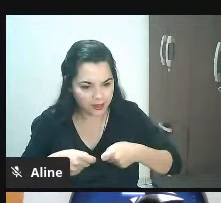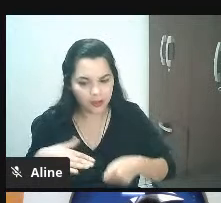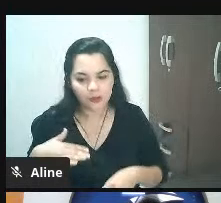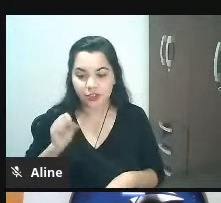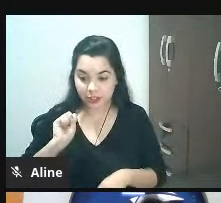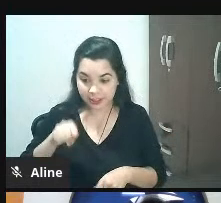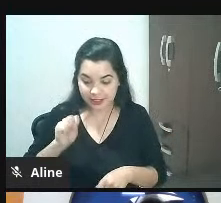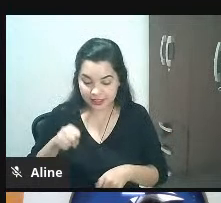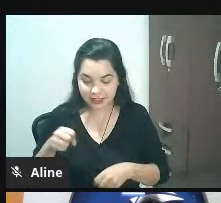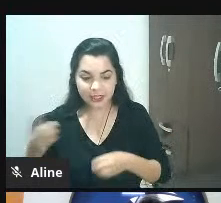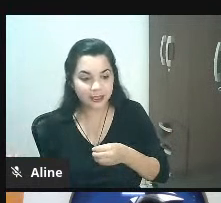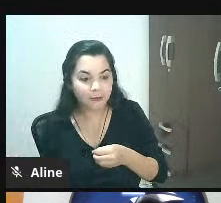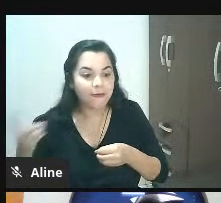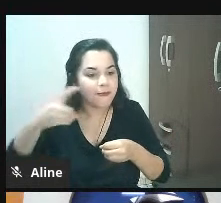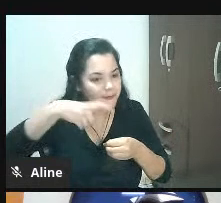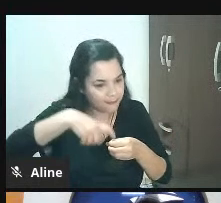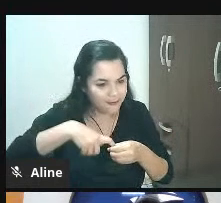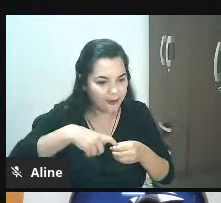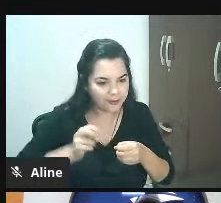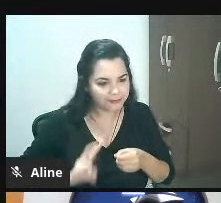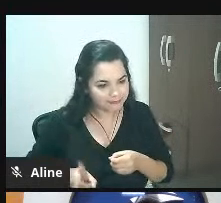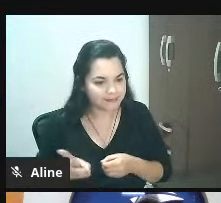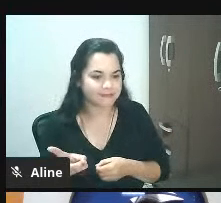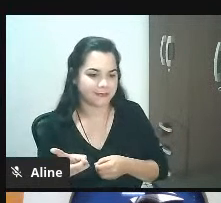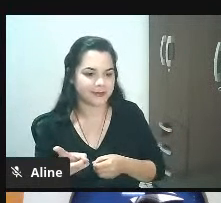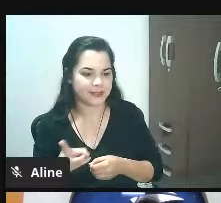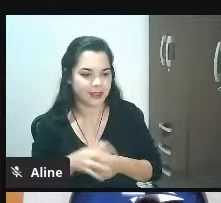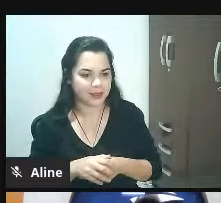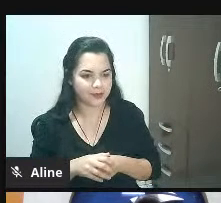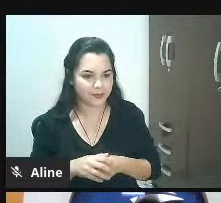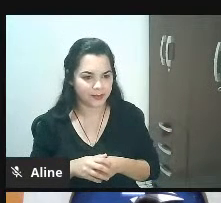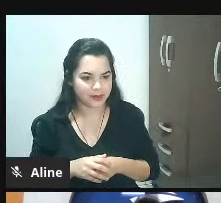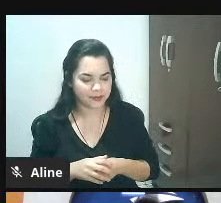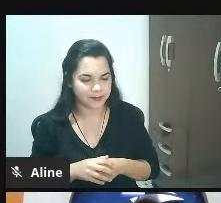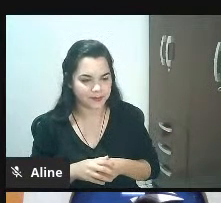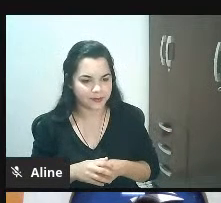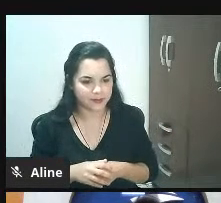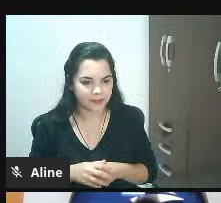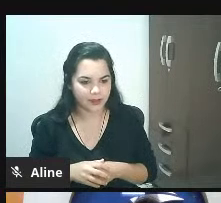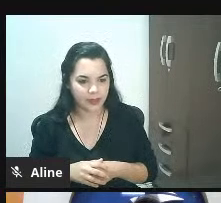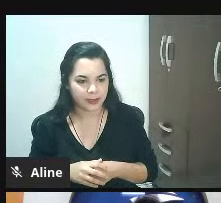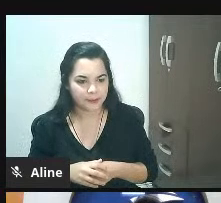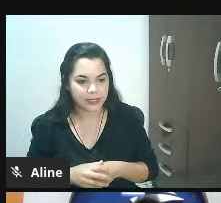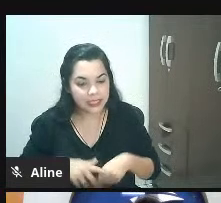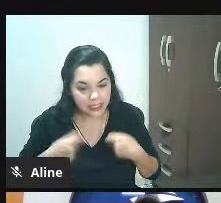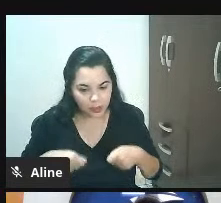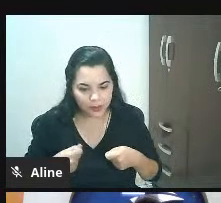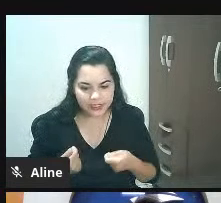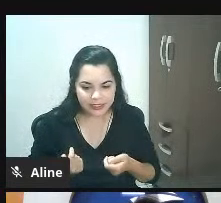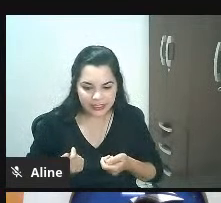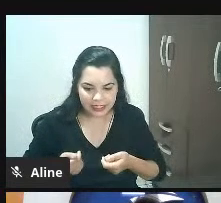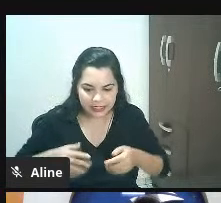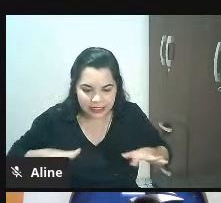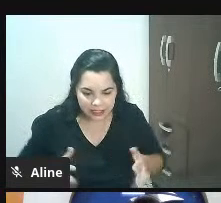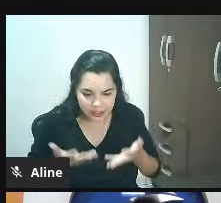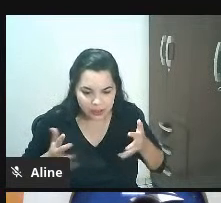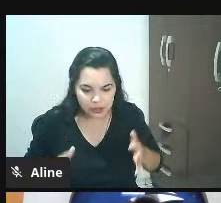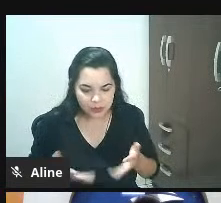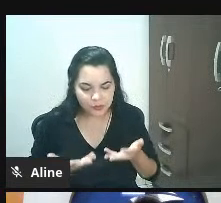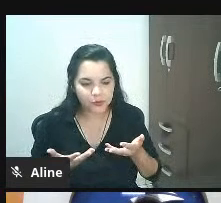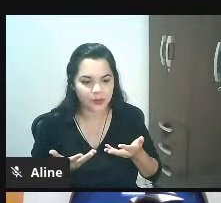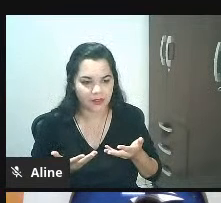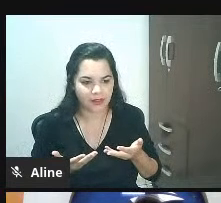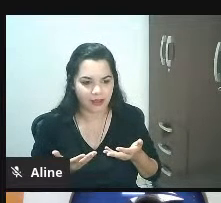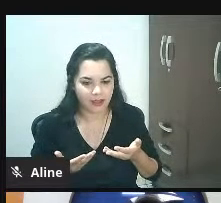Que dia que você volta aqui? O não tinha aqui na hora que você falou se tivesse eu levava? Eu preciso desenvolver esse relacionamento com você. Agora, imagina que